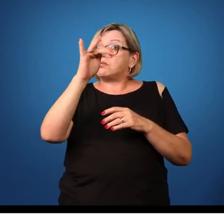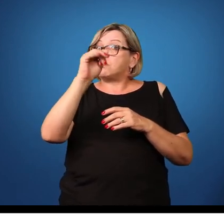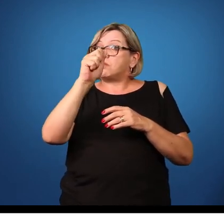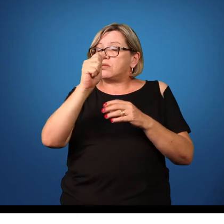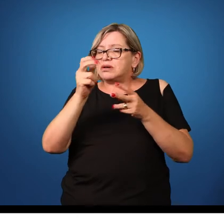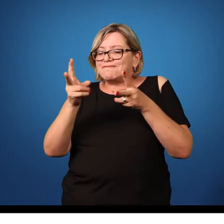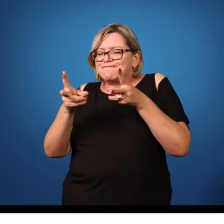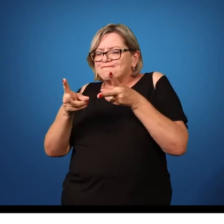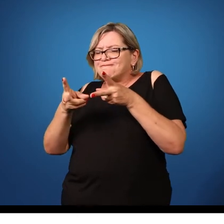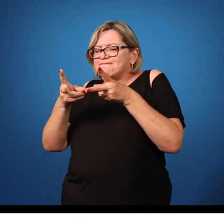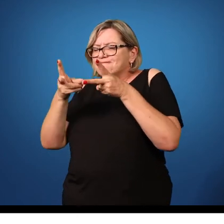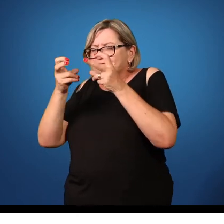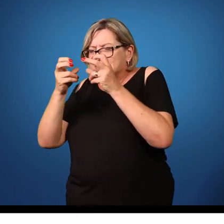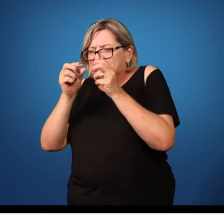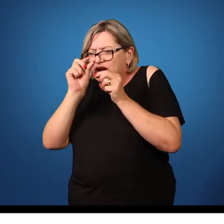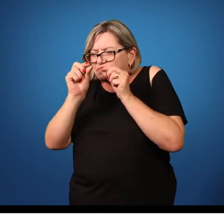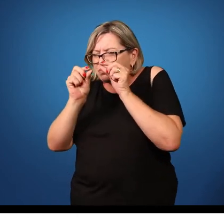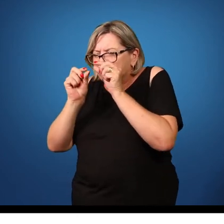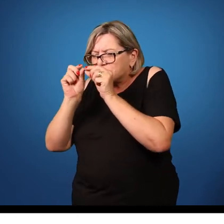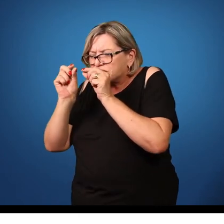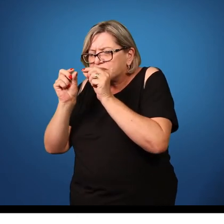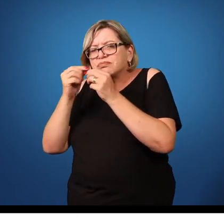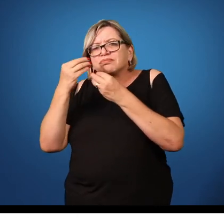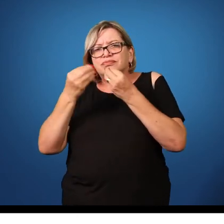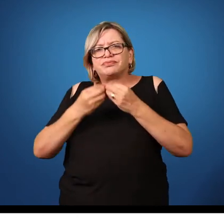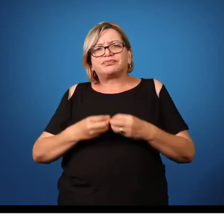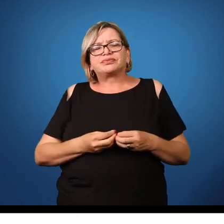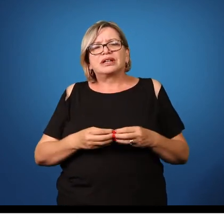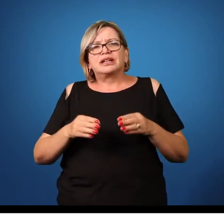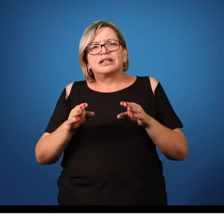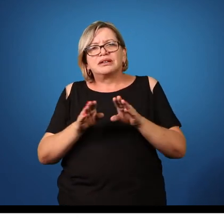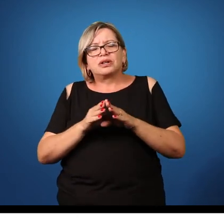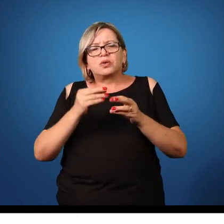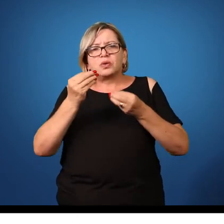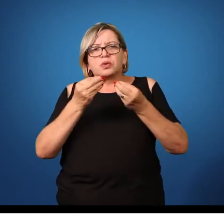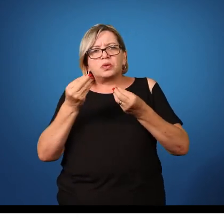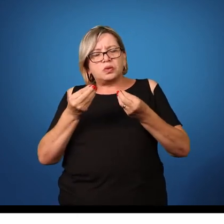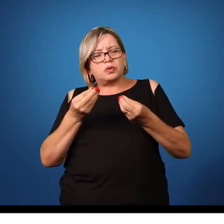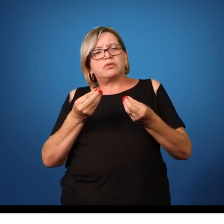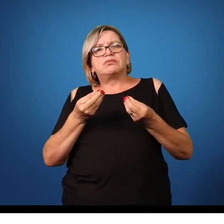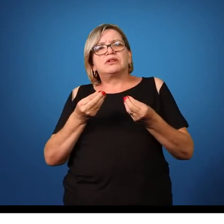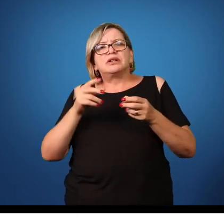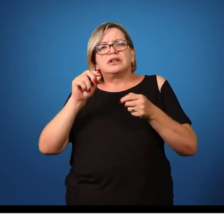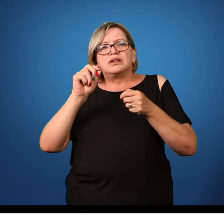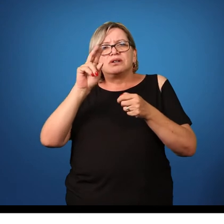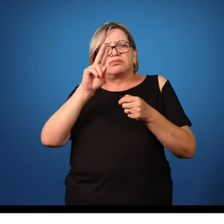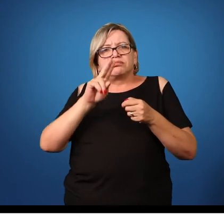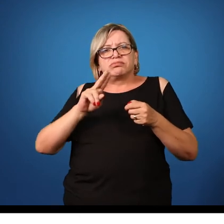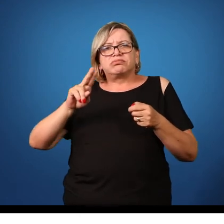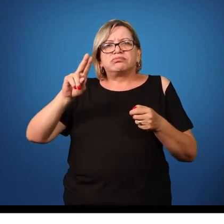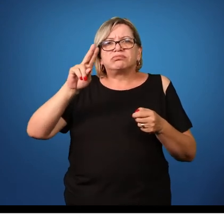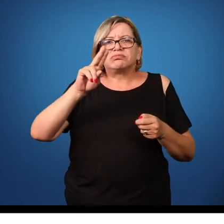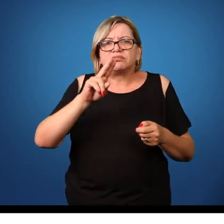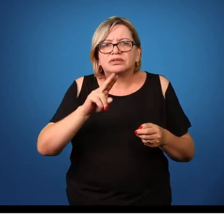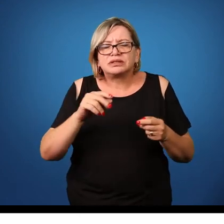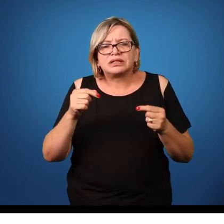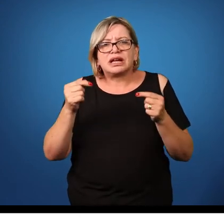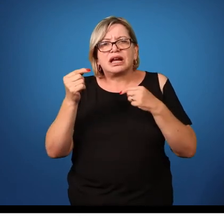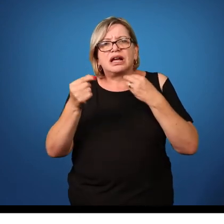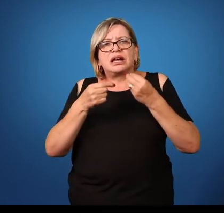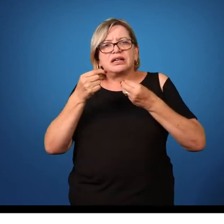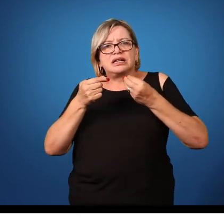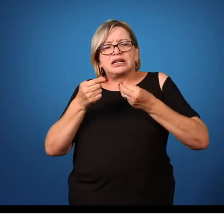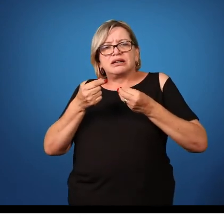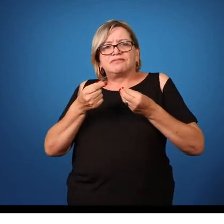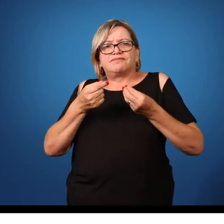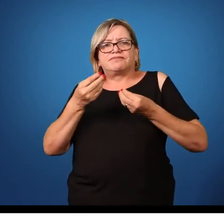um quadro de cisticercose questões profiláticas sobre a tênia e a cisticercose está relacionada